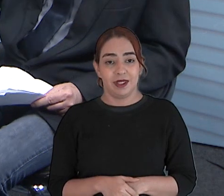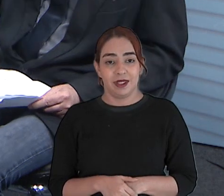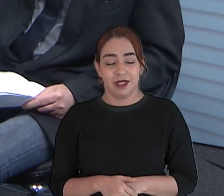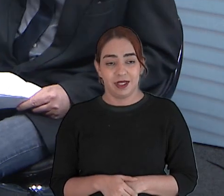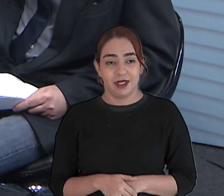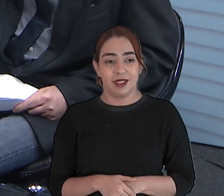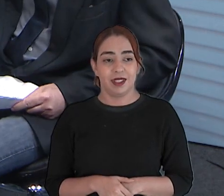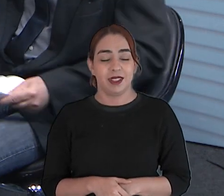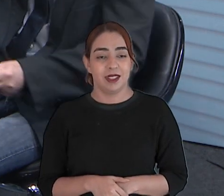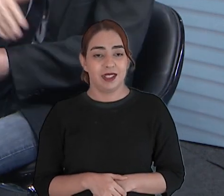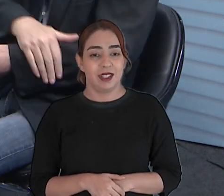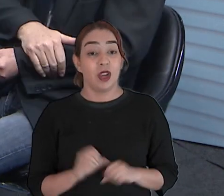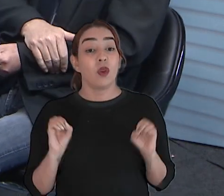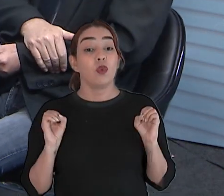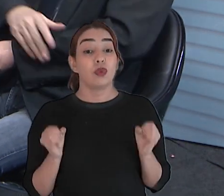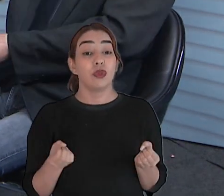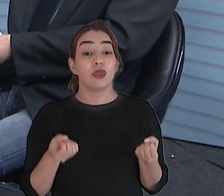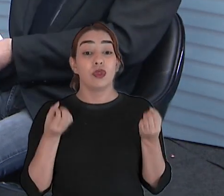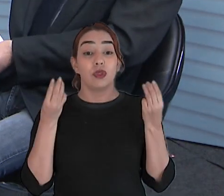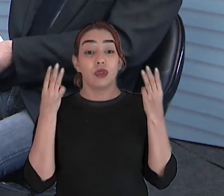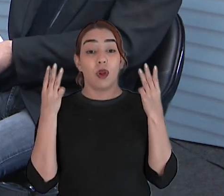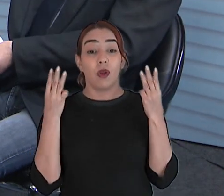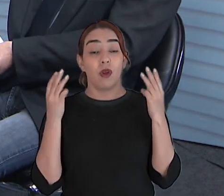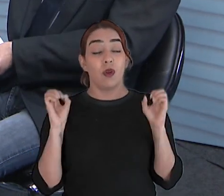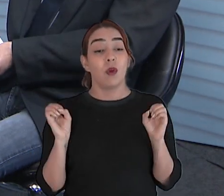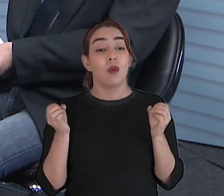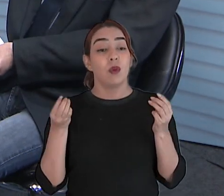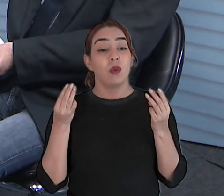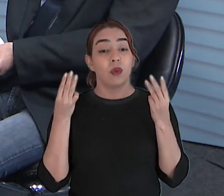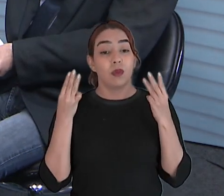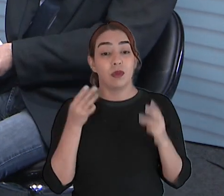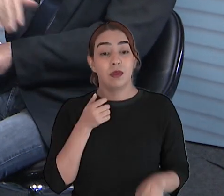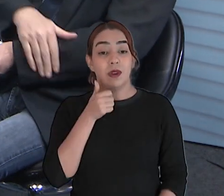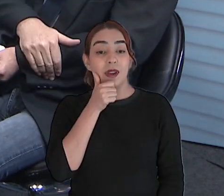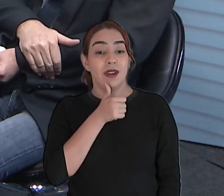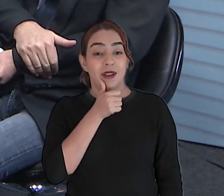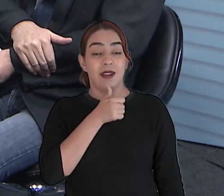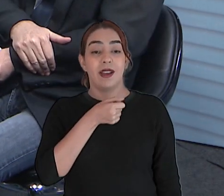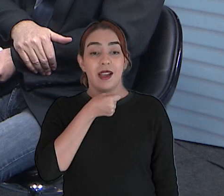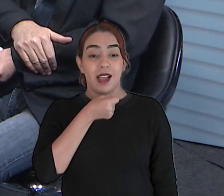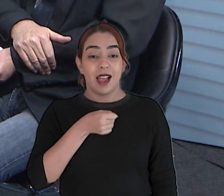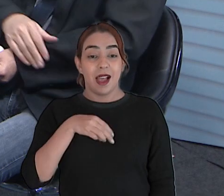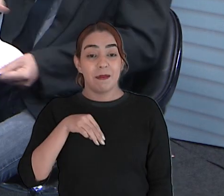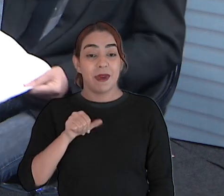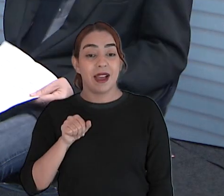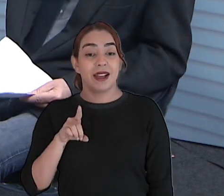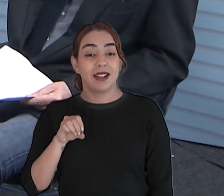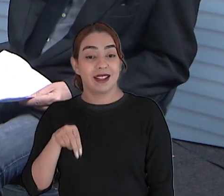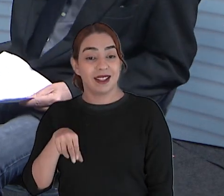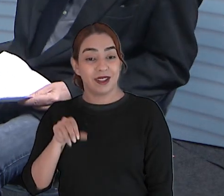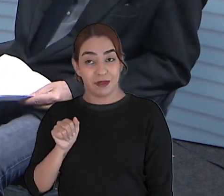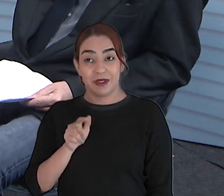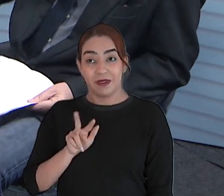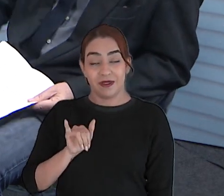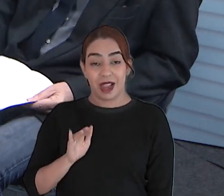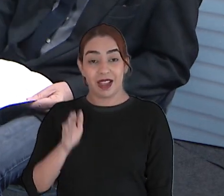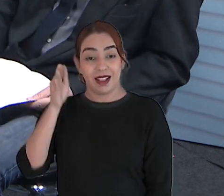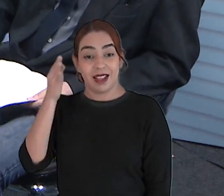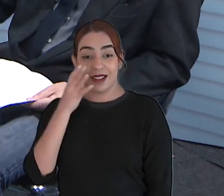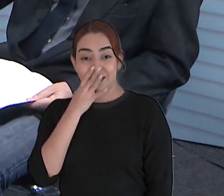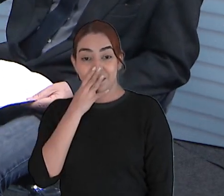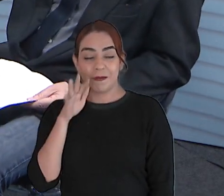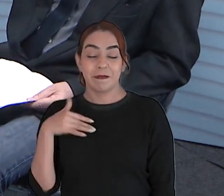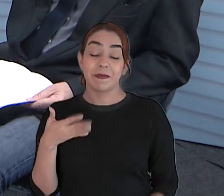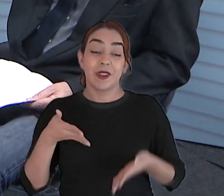lá no Rio de Janeiro, eu estou fazendo 60 anos. Vai comemorar lá? Eu nasci, provavelmente. Eu nasci e me criei em Fortaleza,